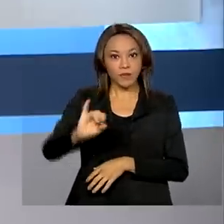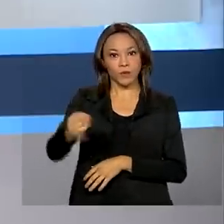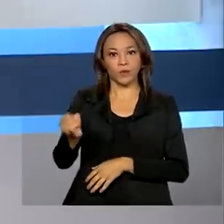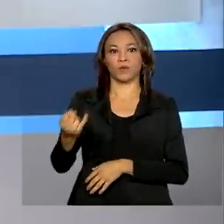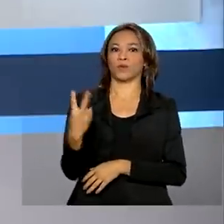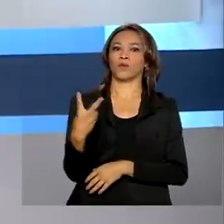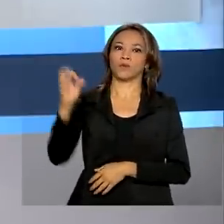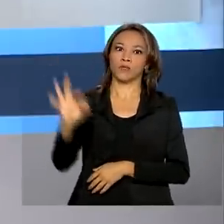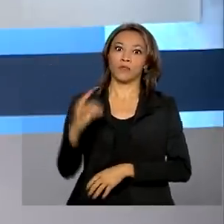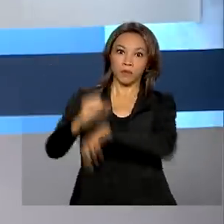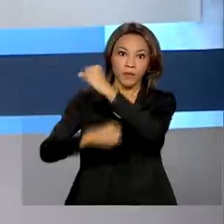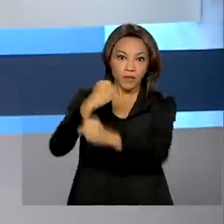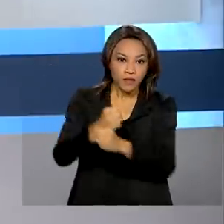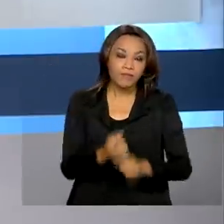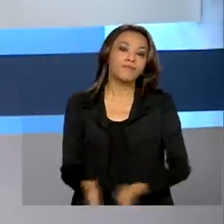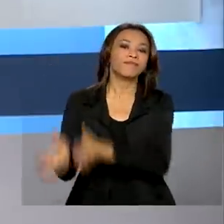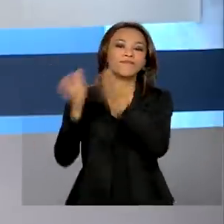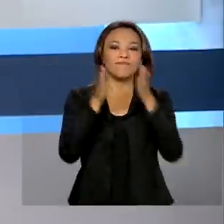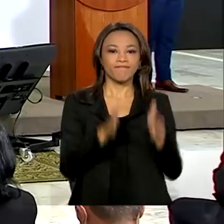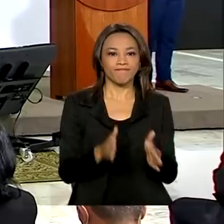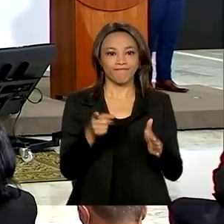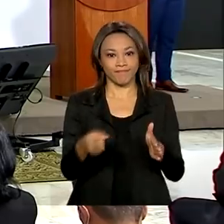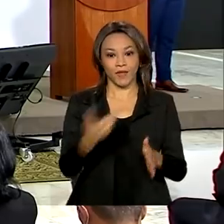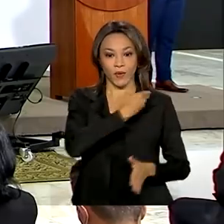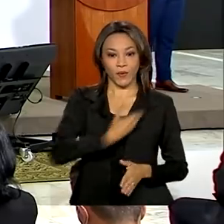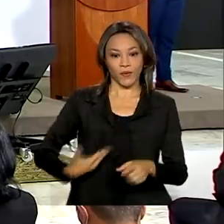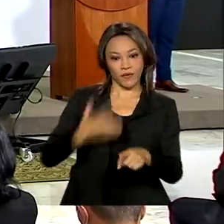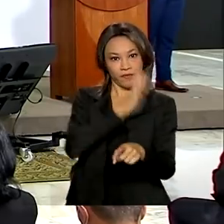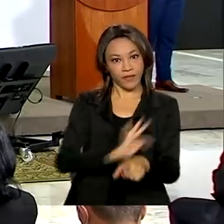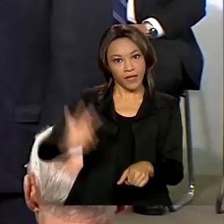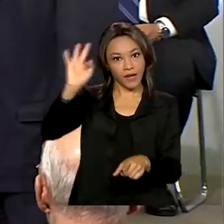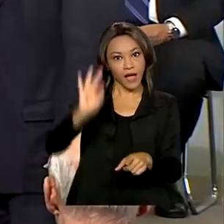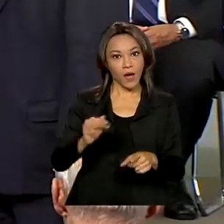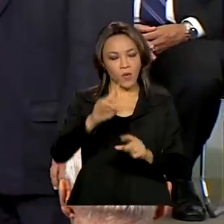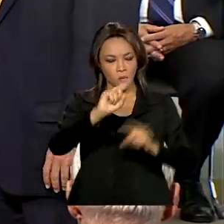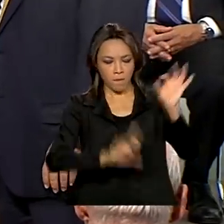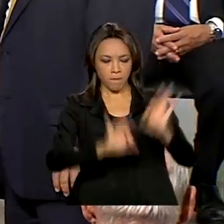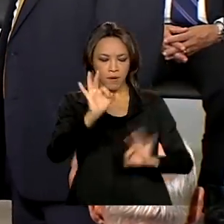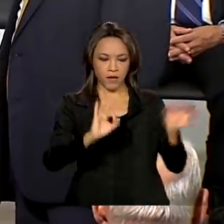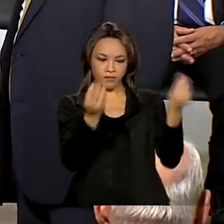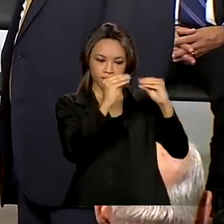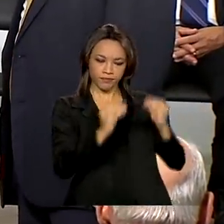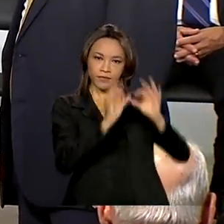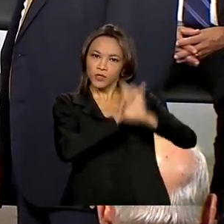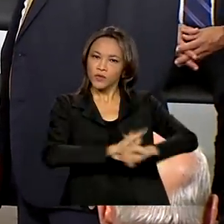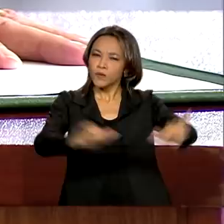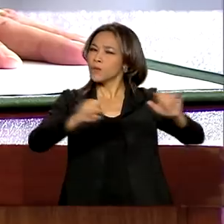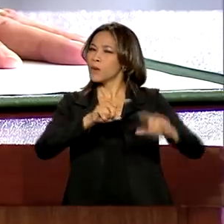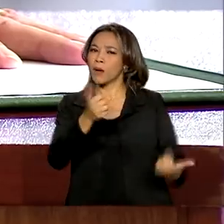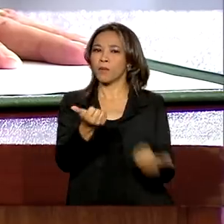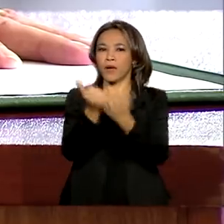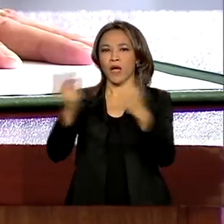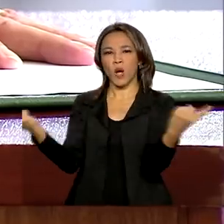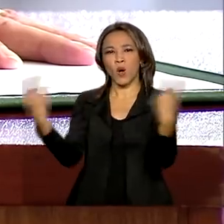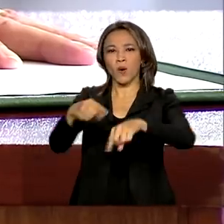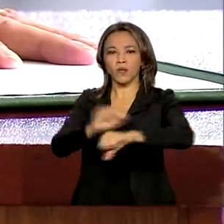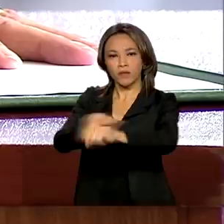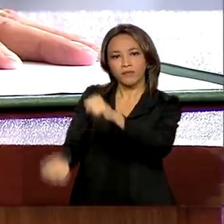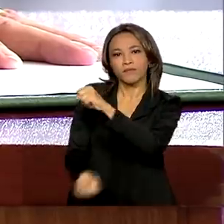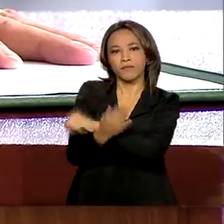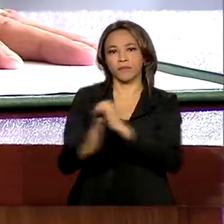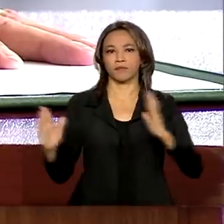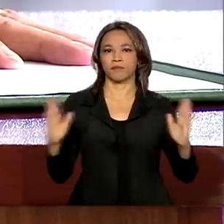ao ano. E veja também, governo federal lança plano para reforçar o combate à corrupção nos